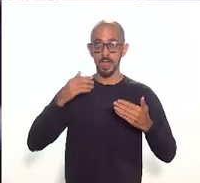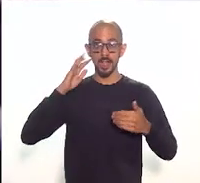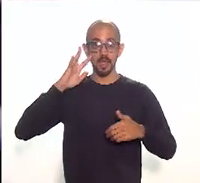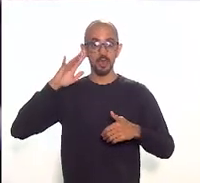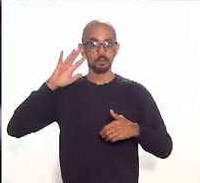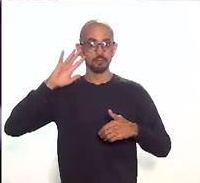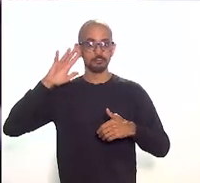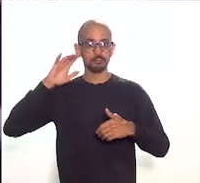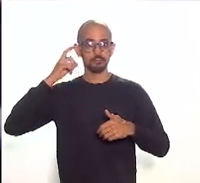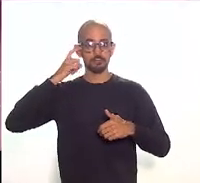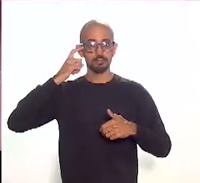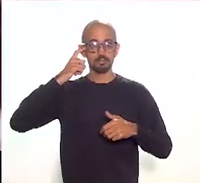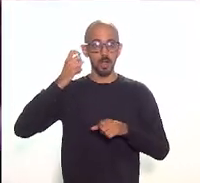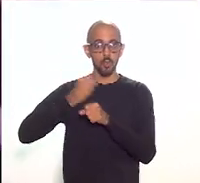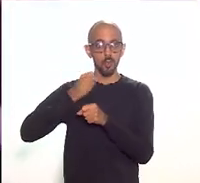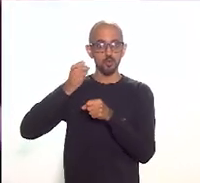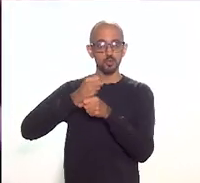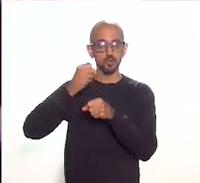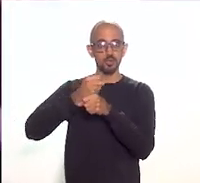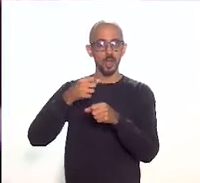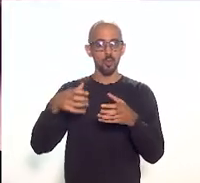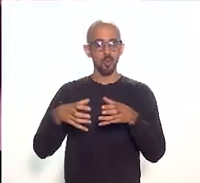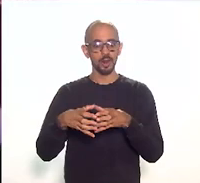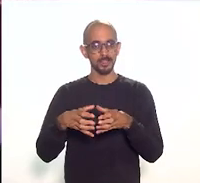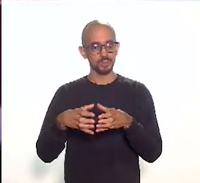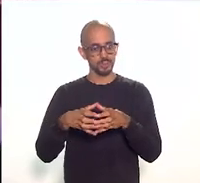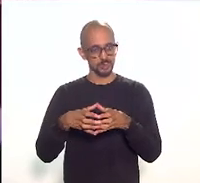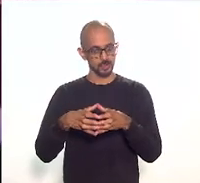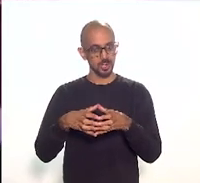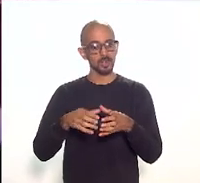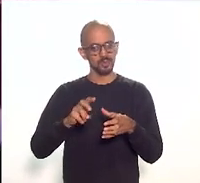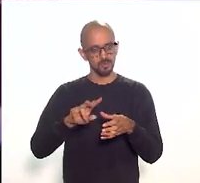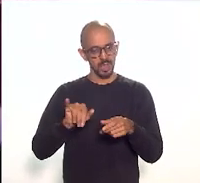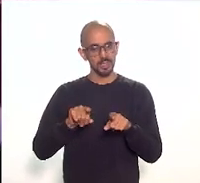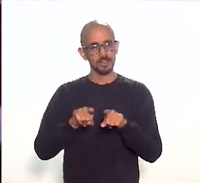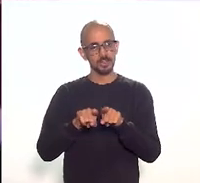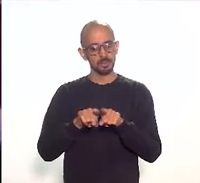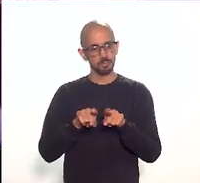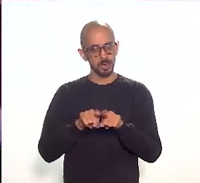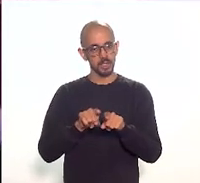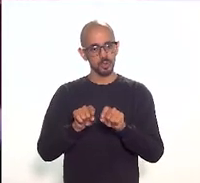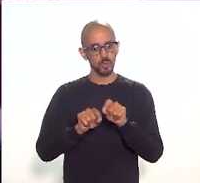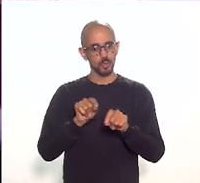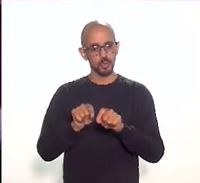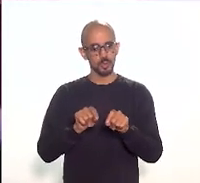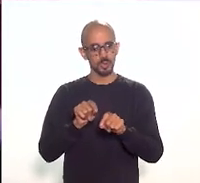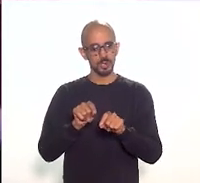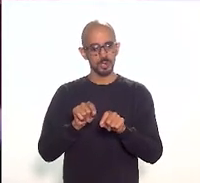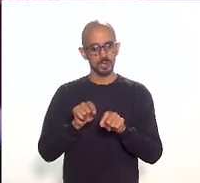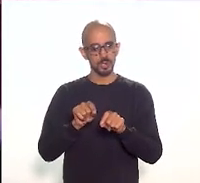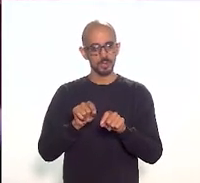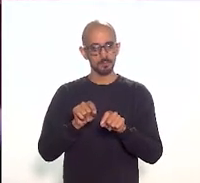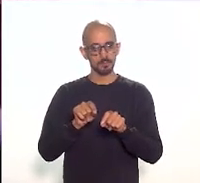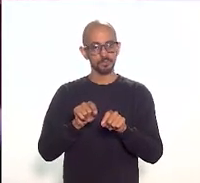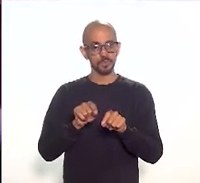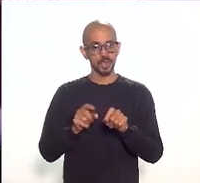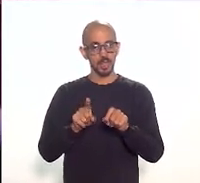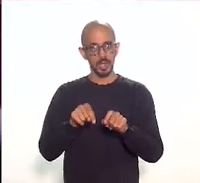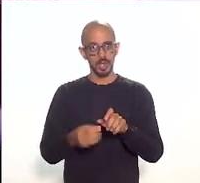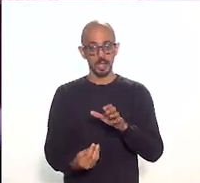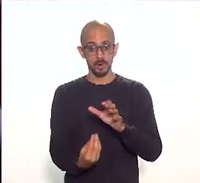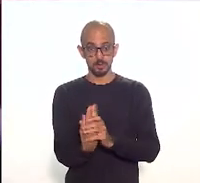Então, uma construção coletiva vai no sentido de, através de uma lei,